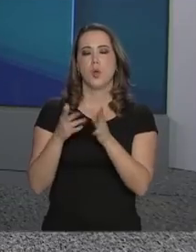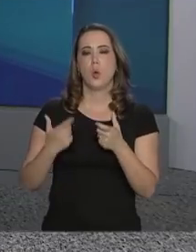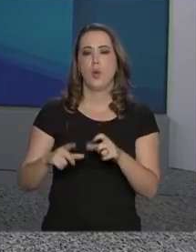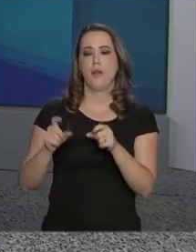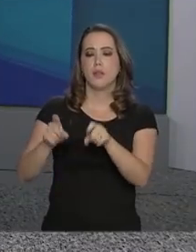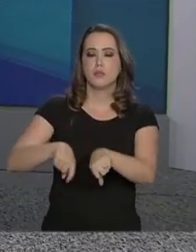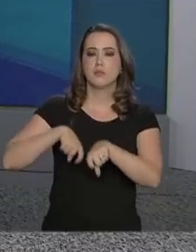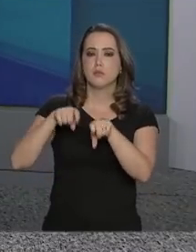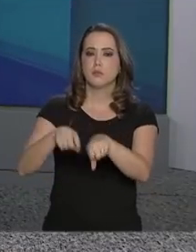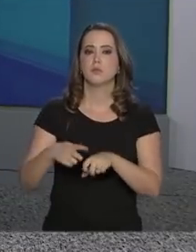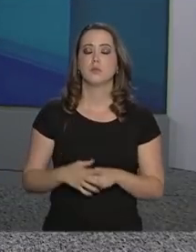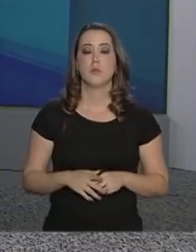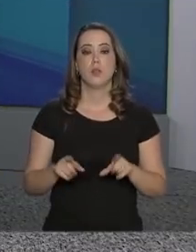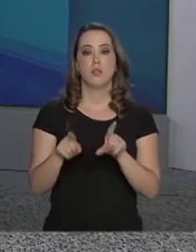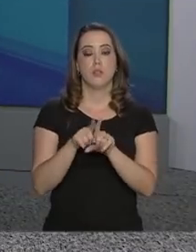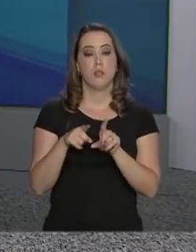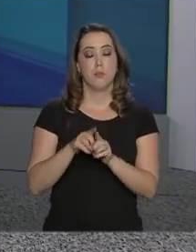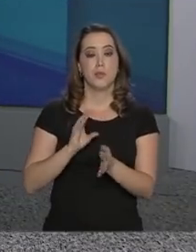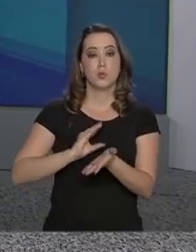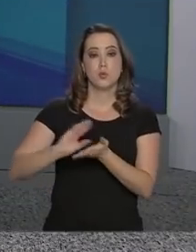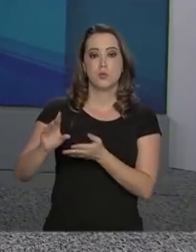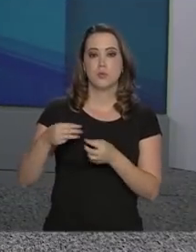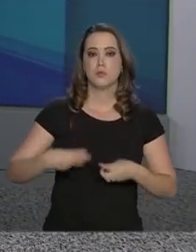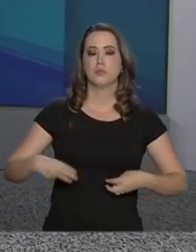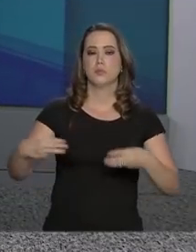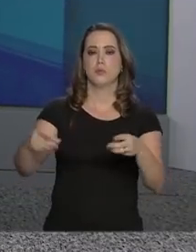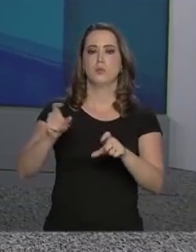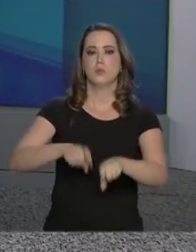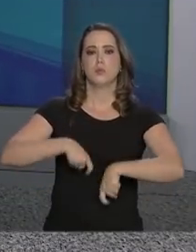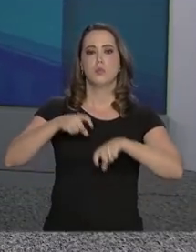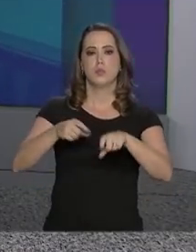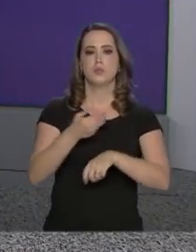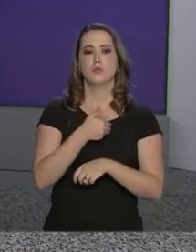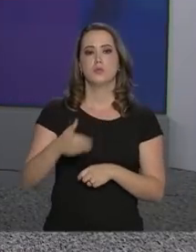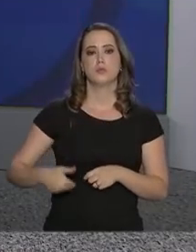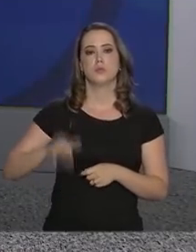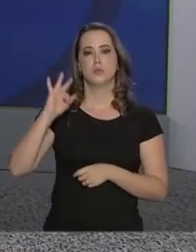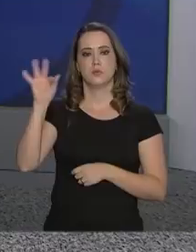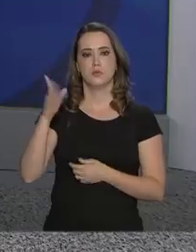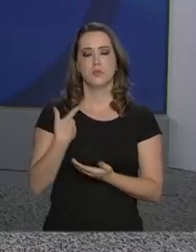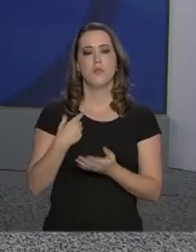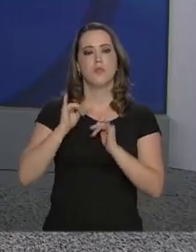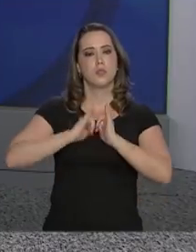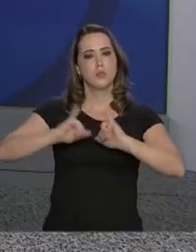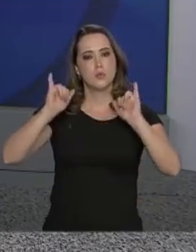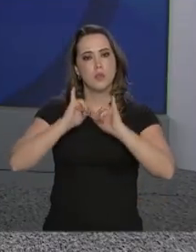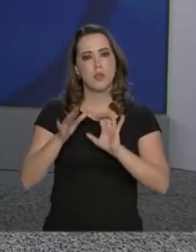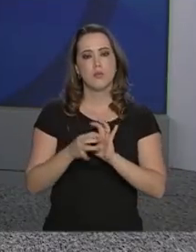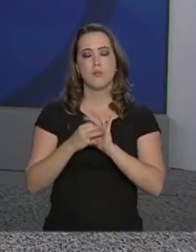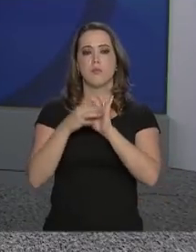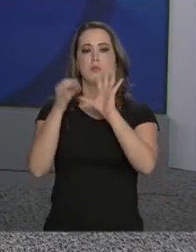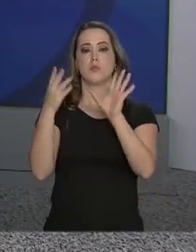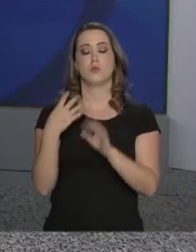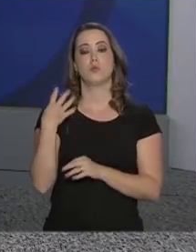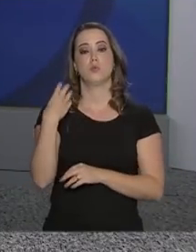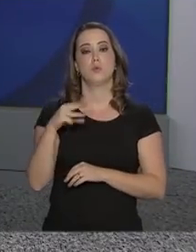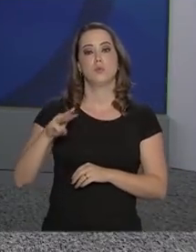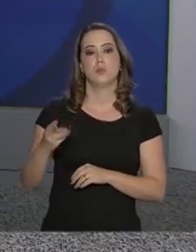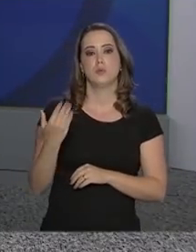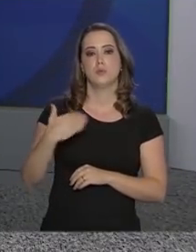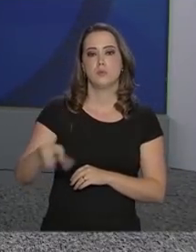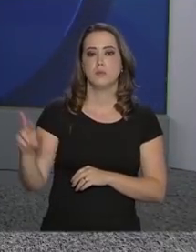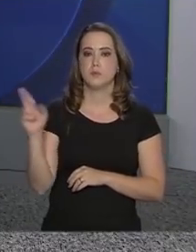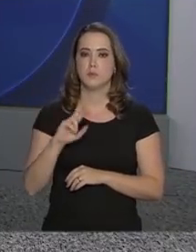assentamentos rurais. Além do repasse do Ministério da Agricultura, o governo federal já havia anunciado a liberação de